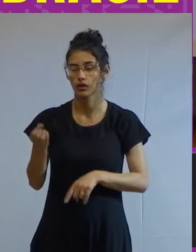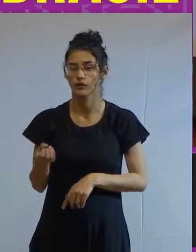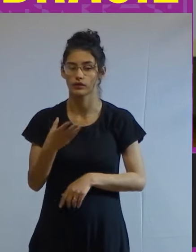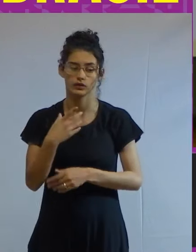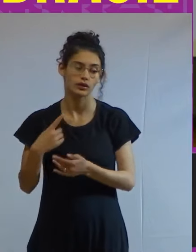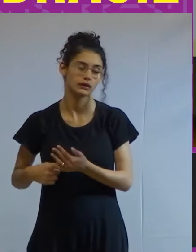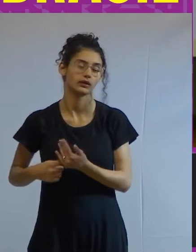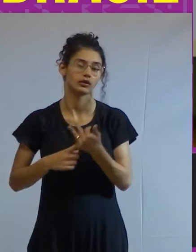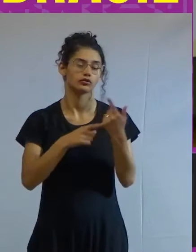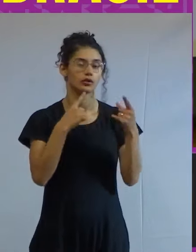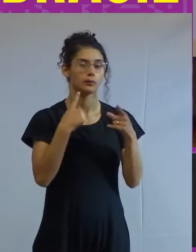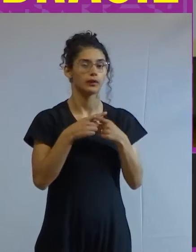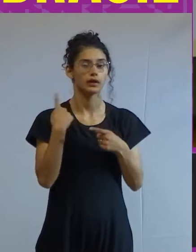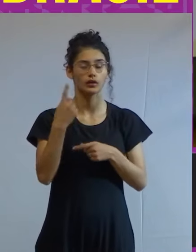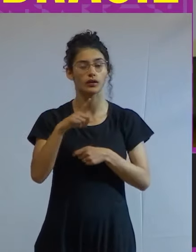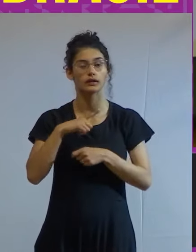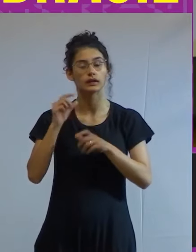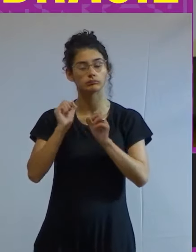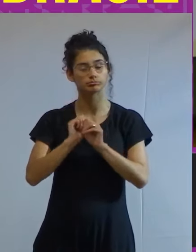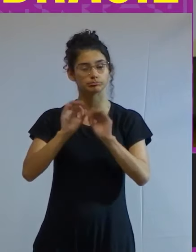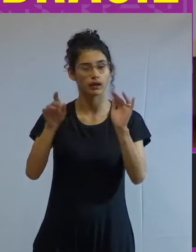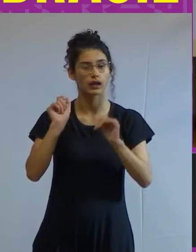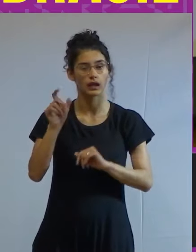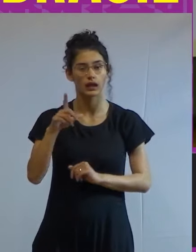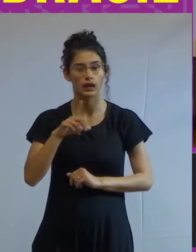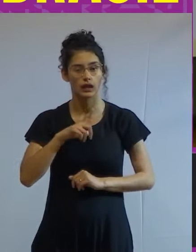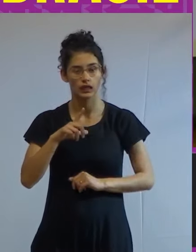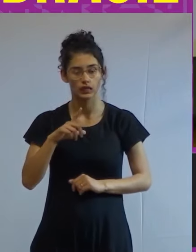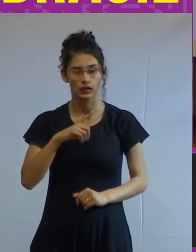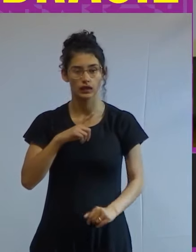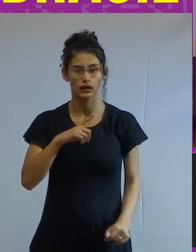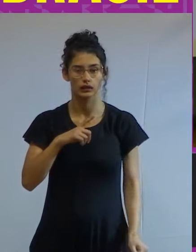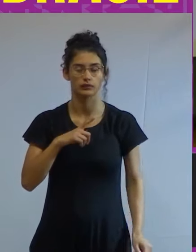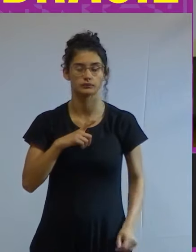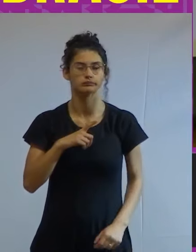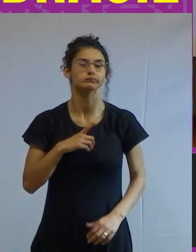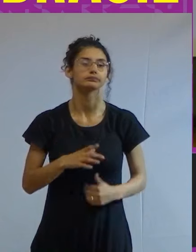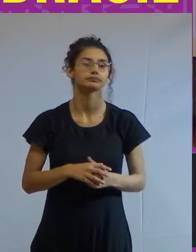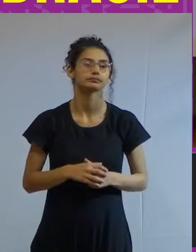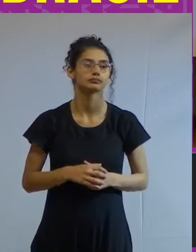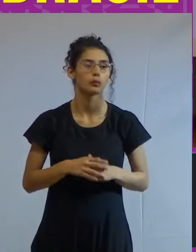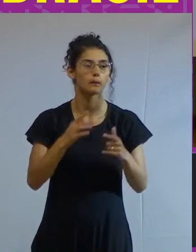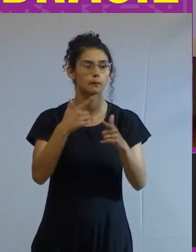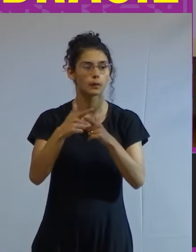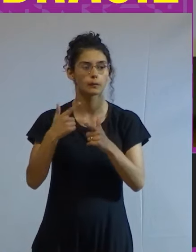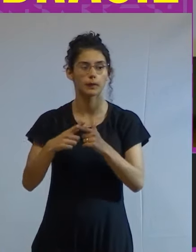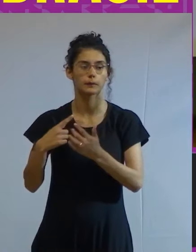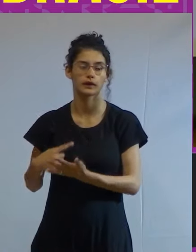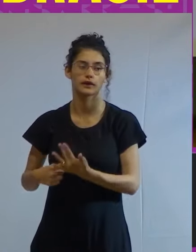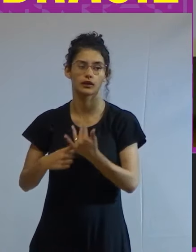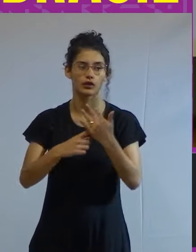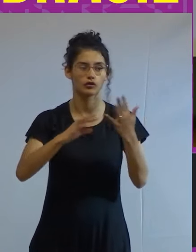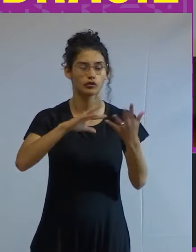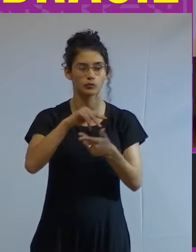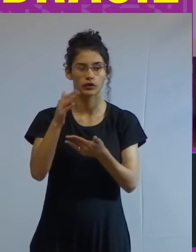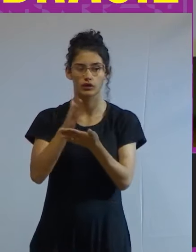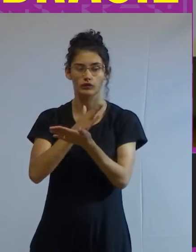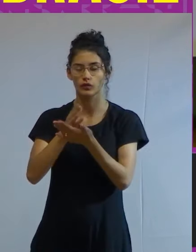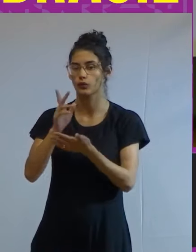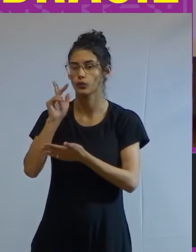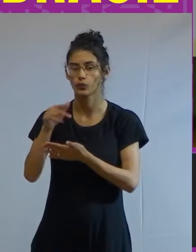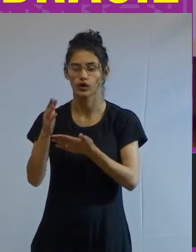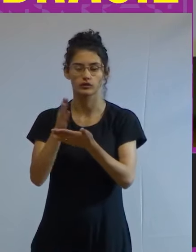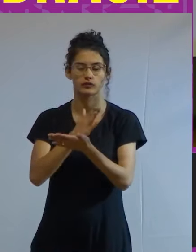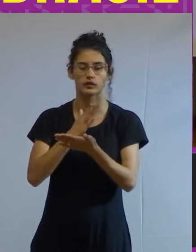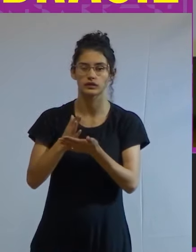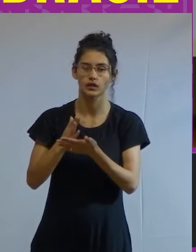tecnologia porque a gente tem que ter claro que existe uma guerra tecnológica em curso no mundo a divisão não é uma divisão